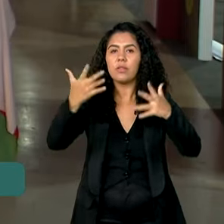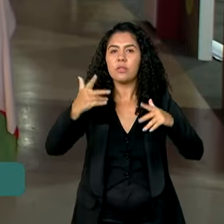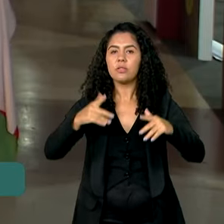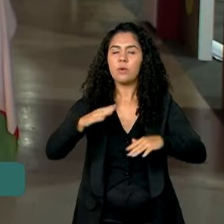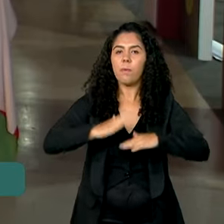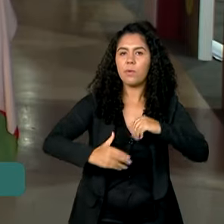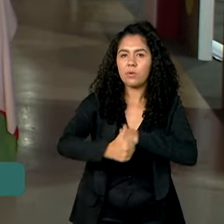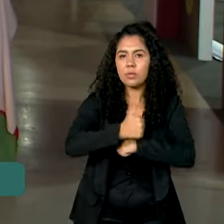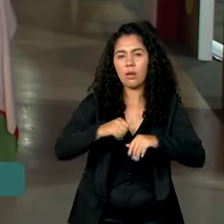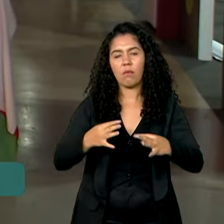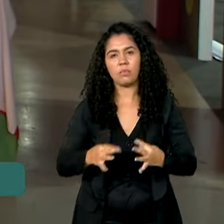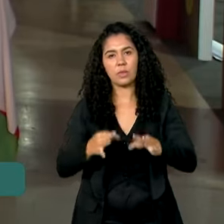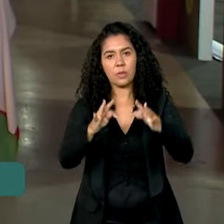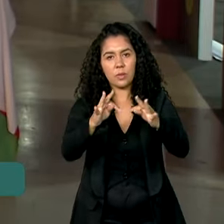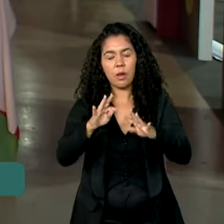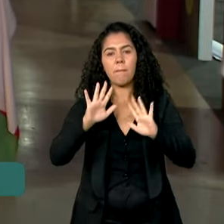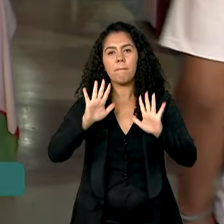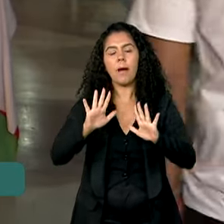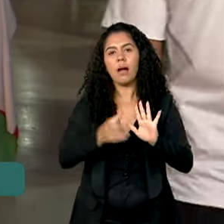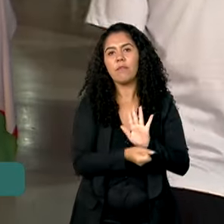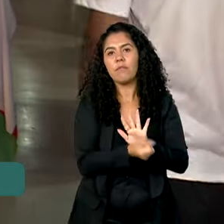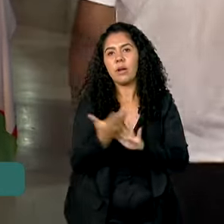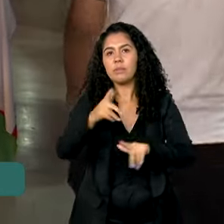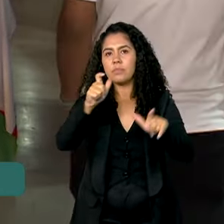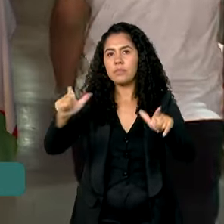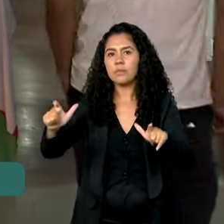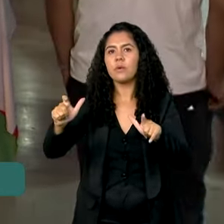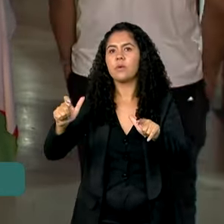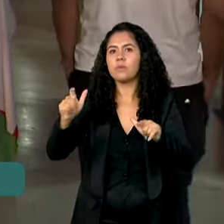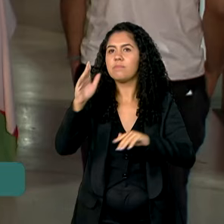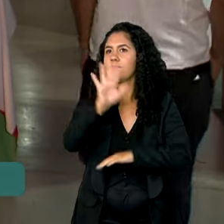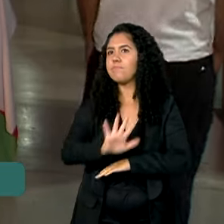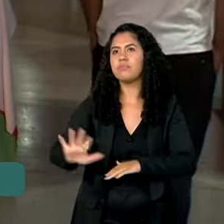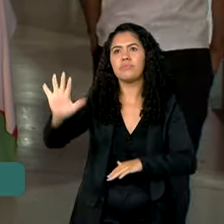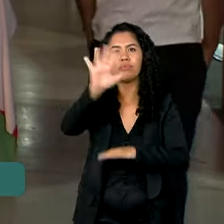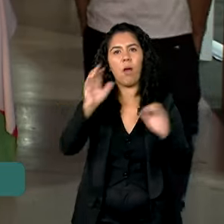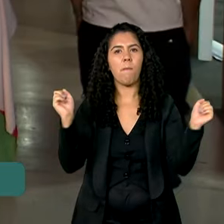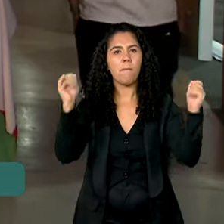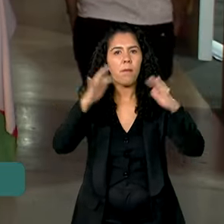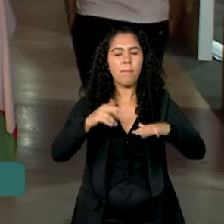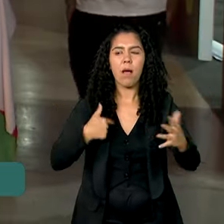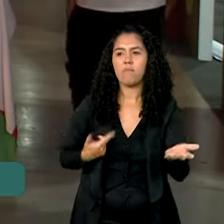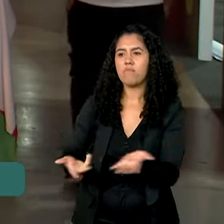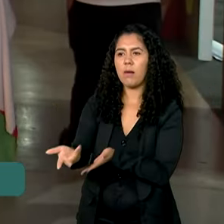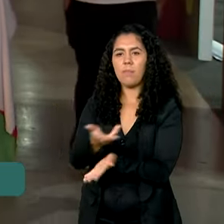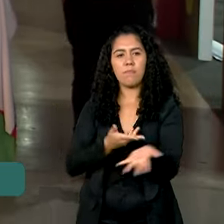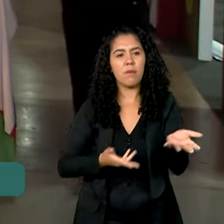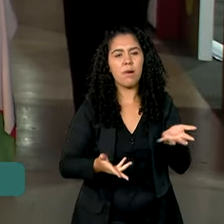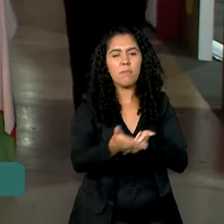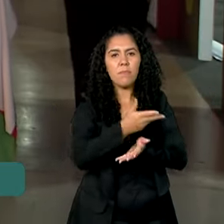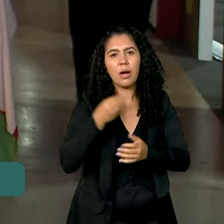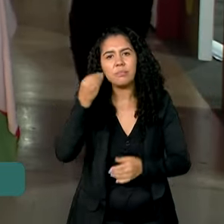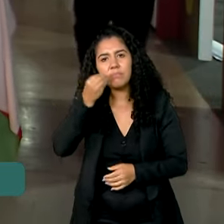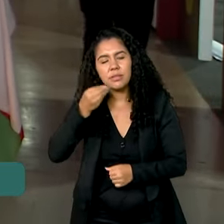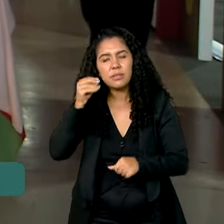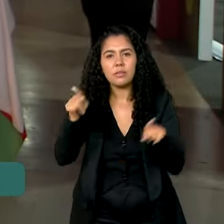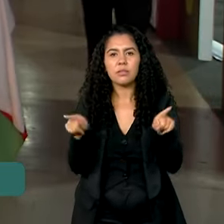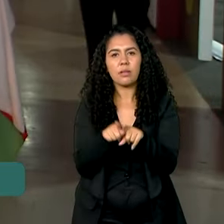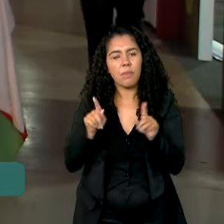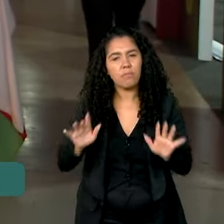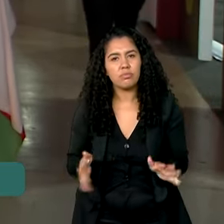ideia é que durante três dias, participantes de todo o país troquem experiências, além de fortalecer a pesquisa e